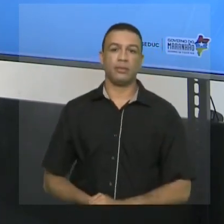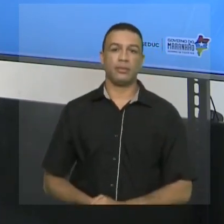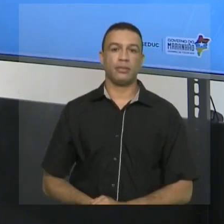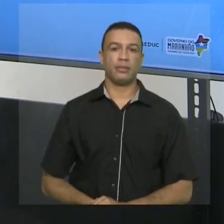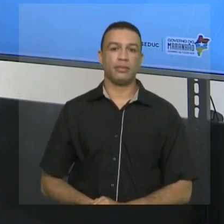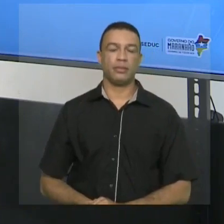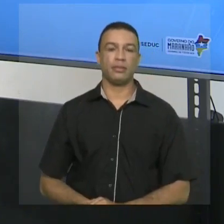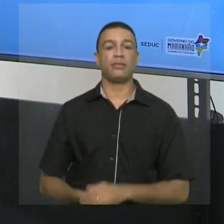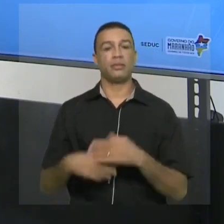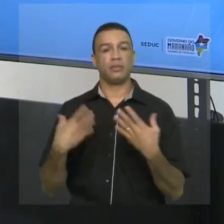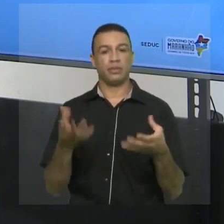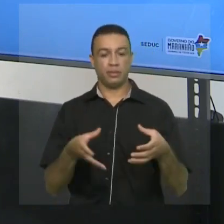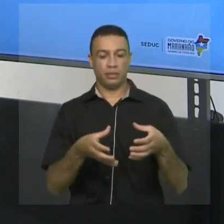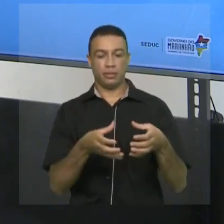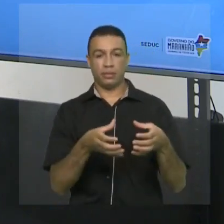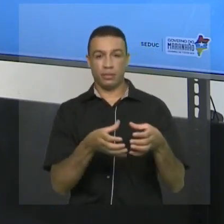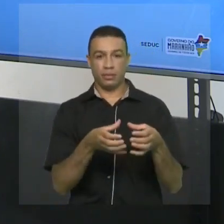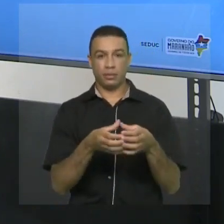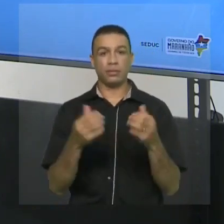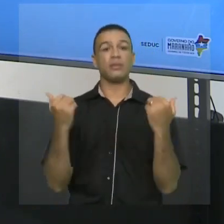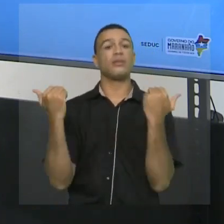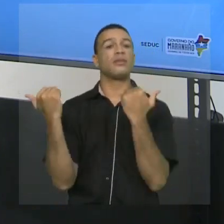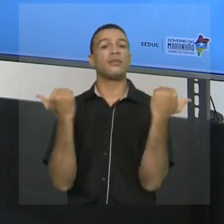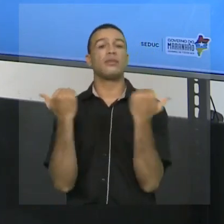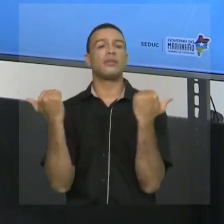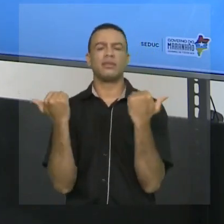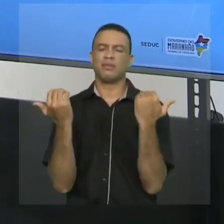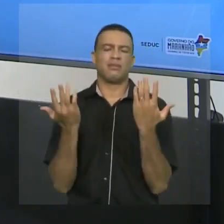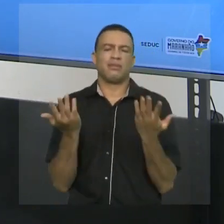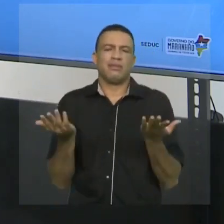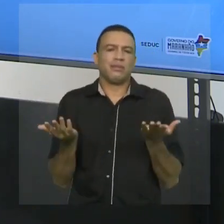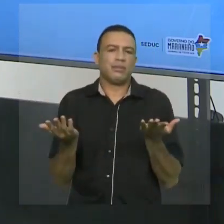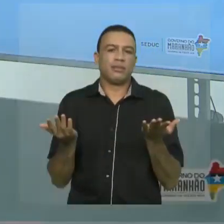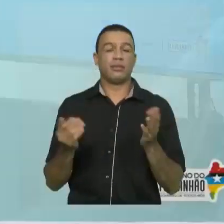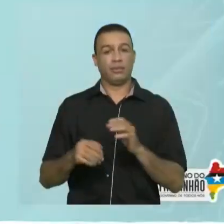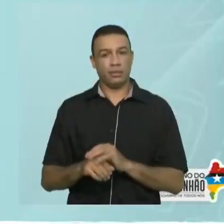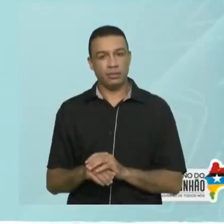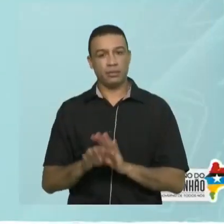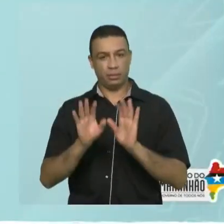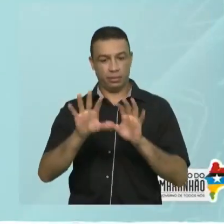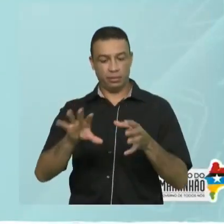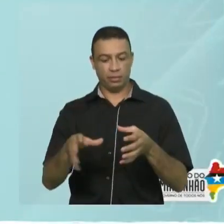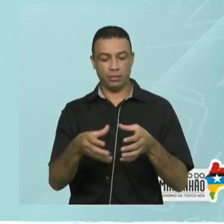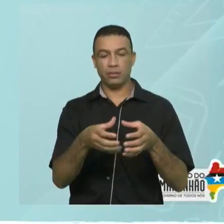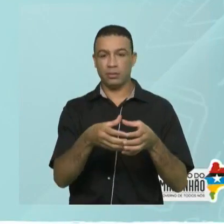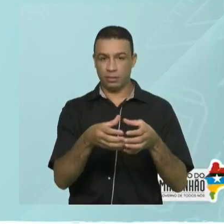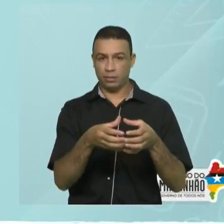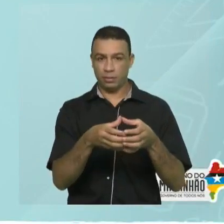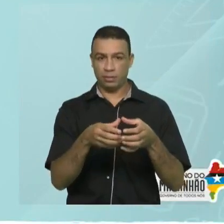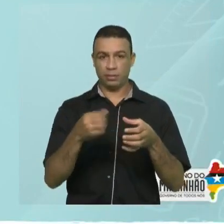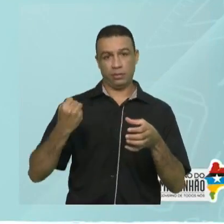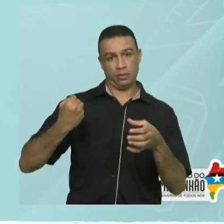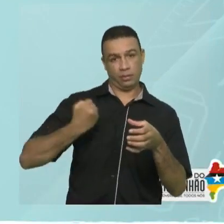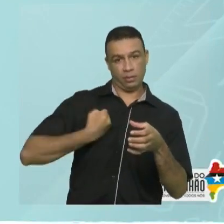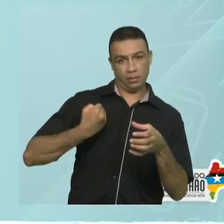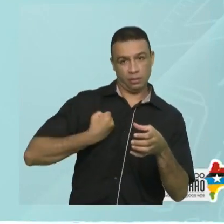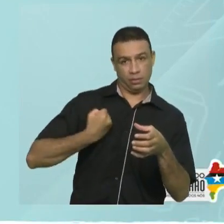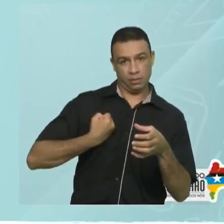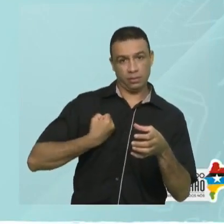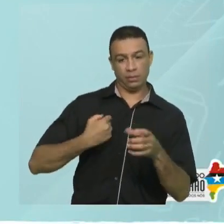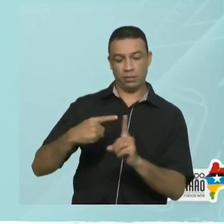Então, conjunto dos números inteiros. Quem são esses camaradas? É o conjunto formado pelos números inteiros